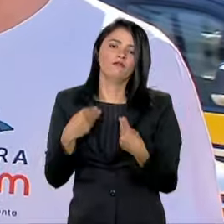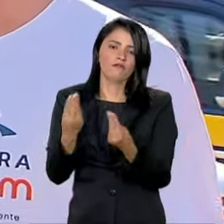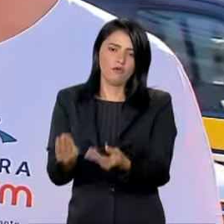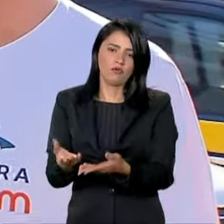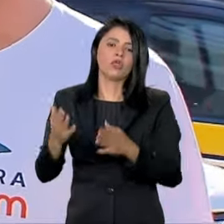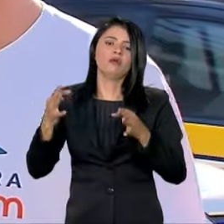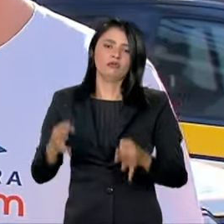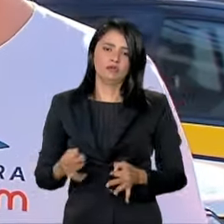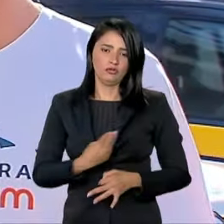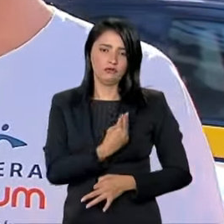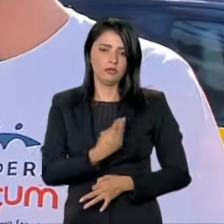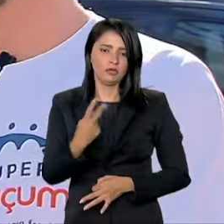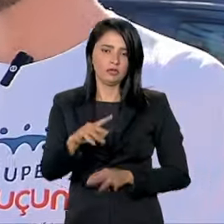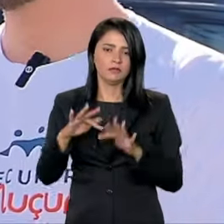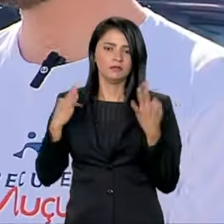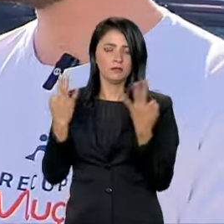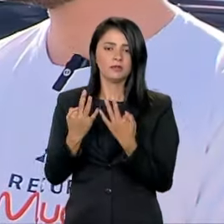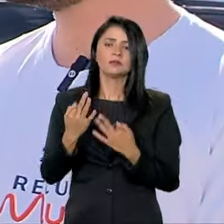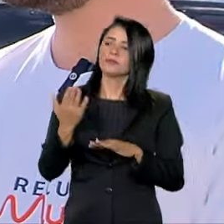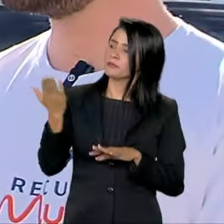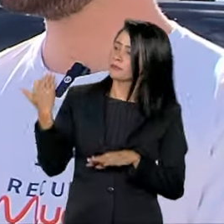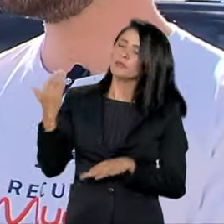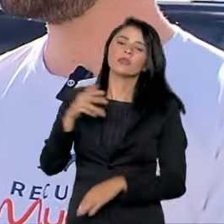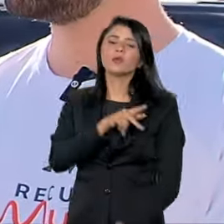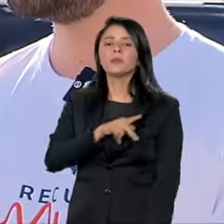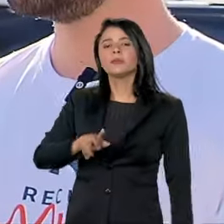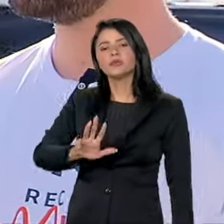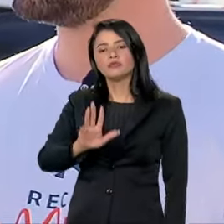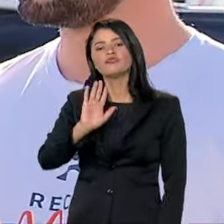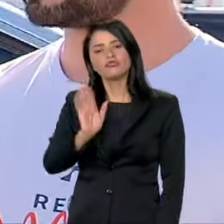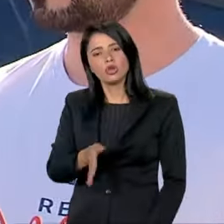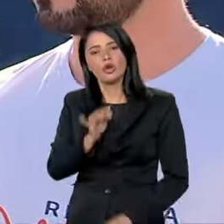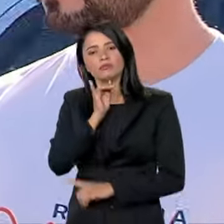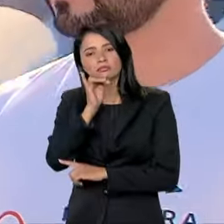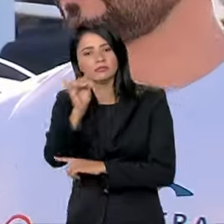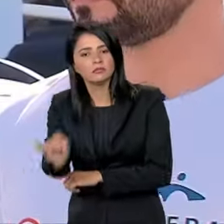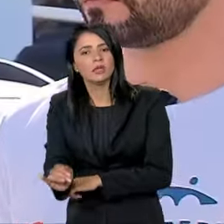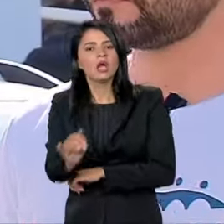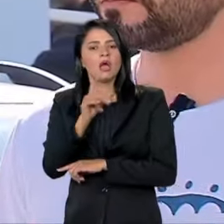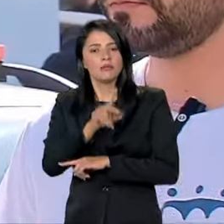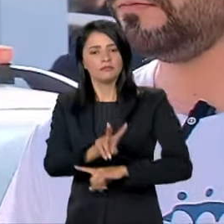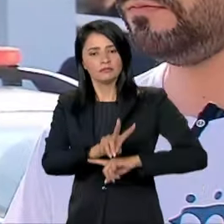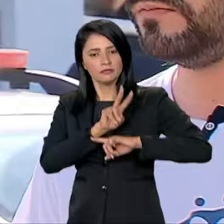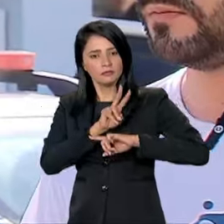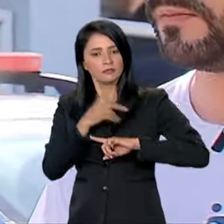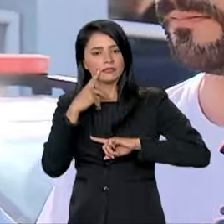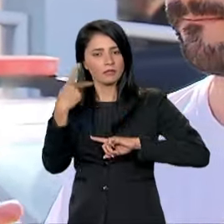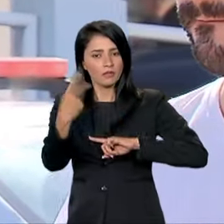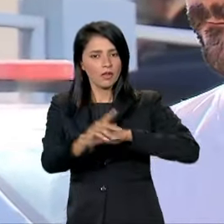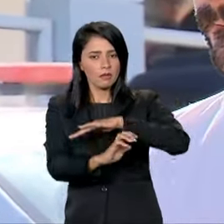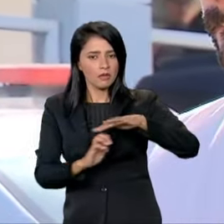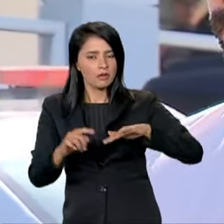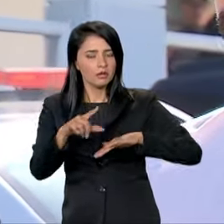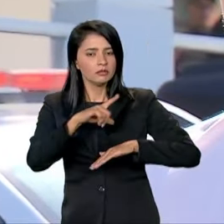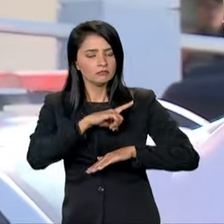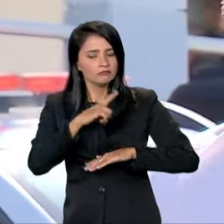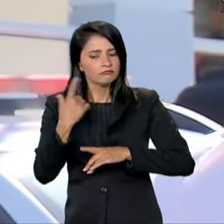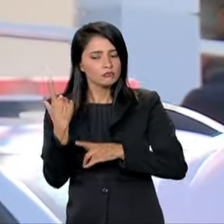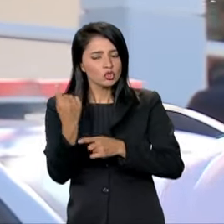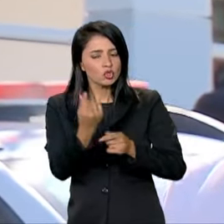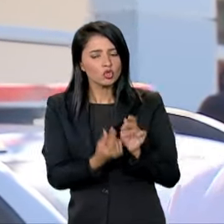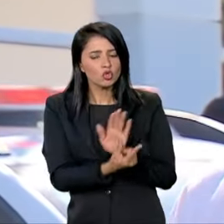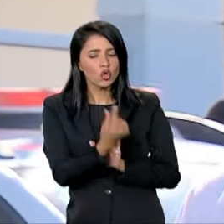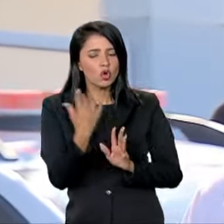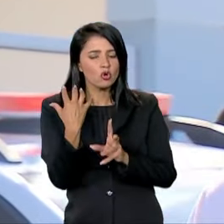Lula já havia anunciado linhas de crédito que atendem até as empresas que têm o faturamento